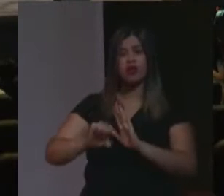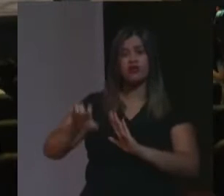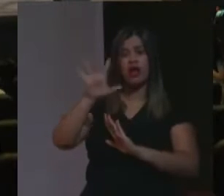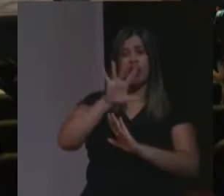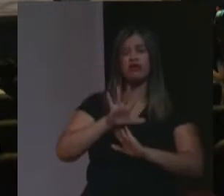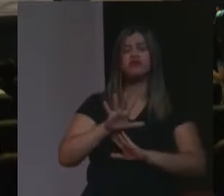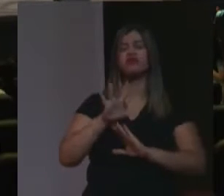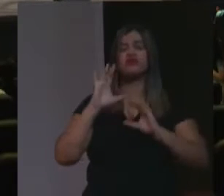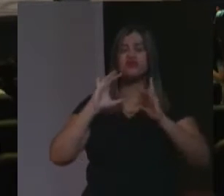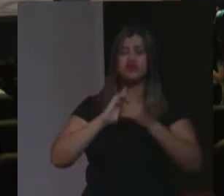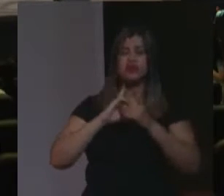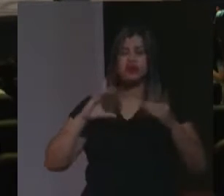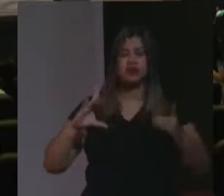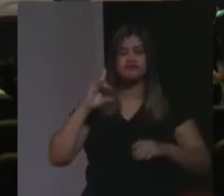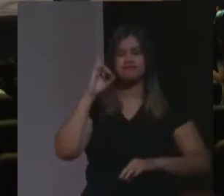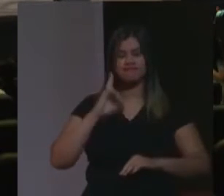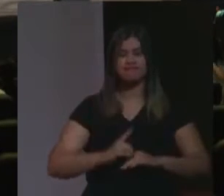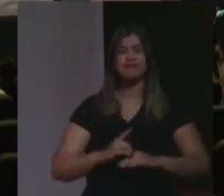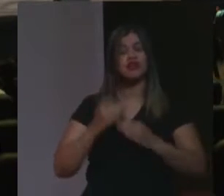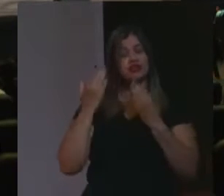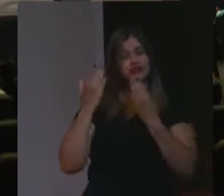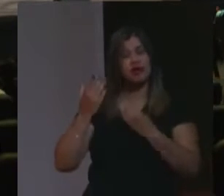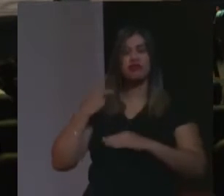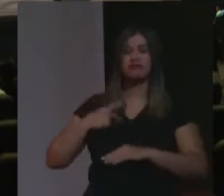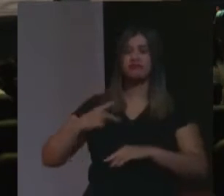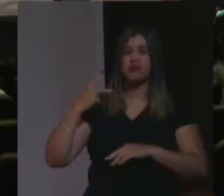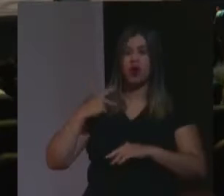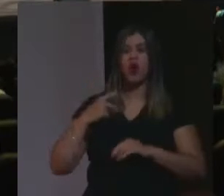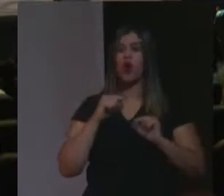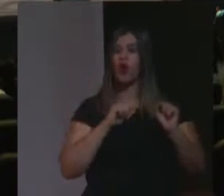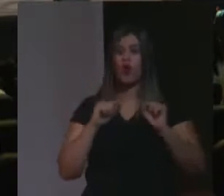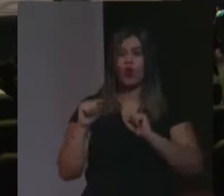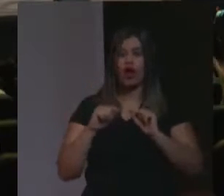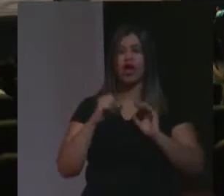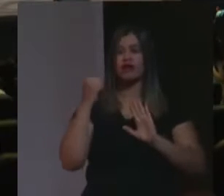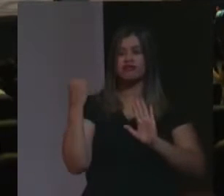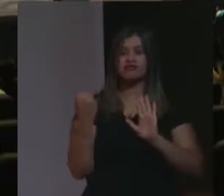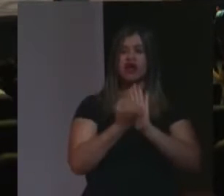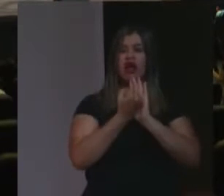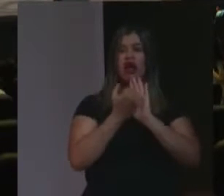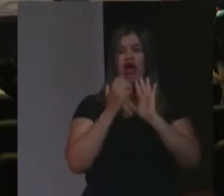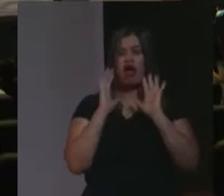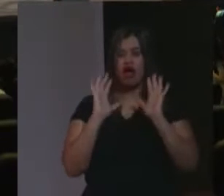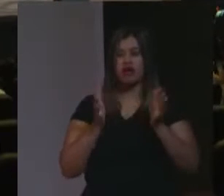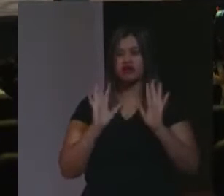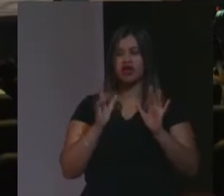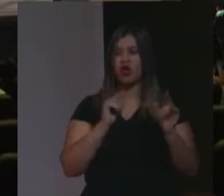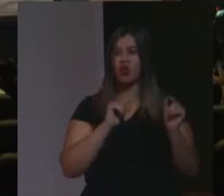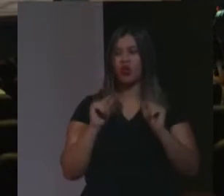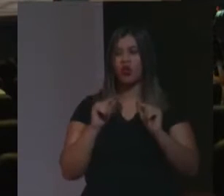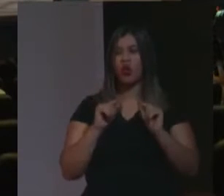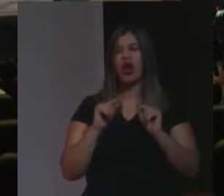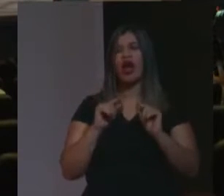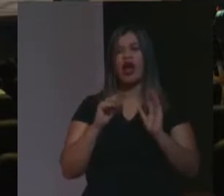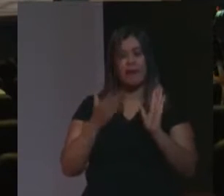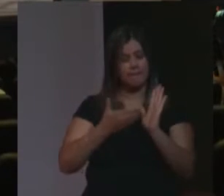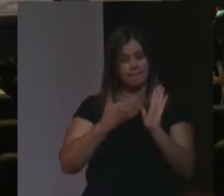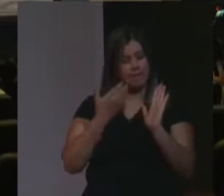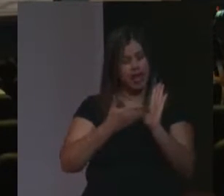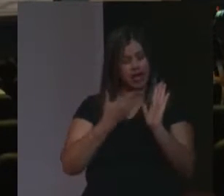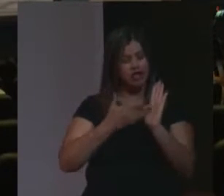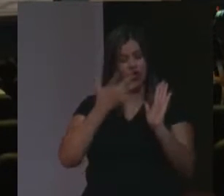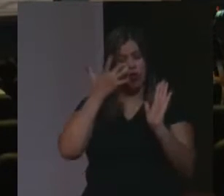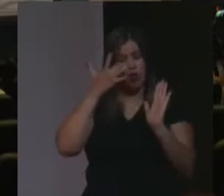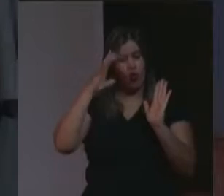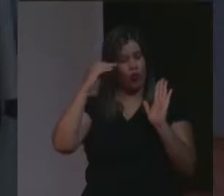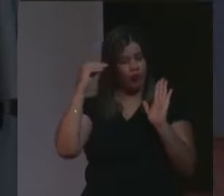Direito. E para mim, Vossa Excelência tem registrado já o seu nome numa página de ouro